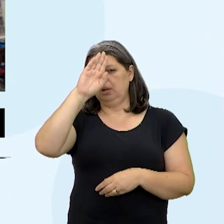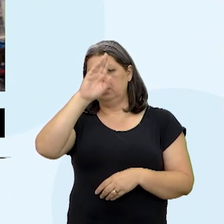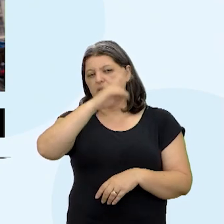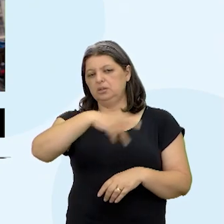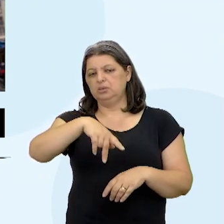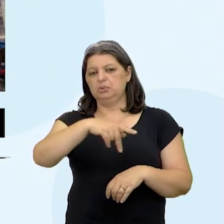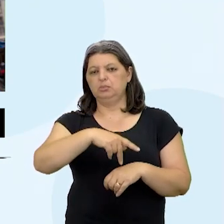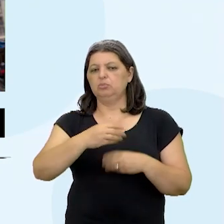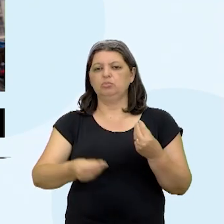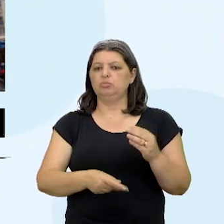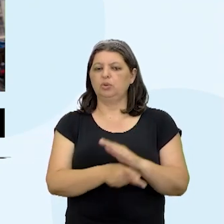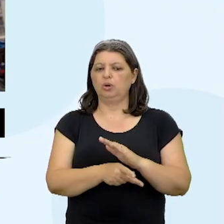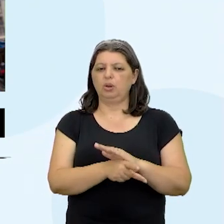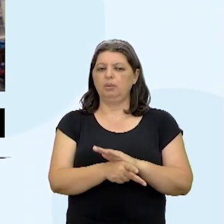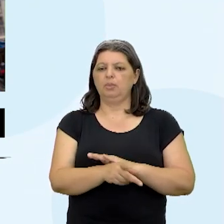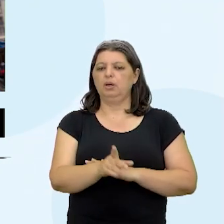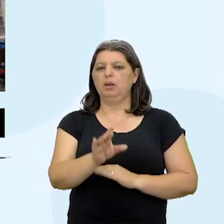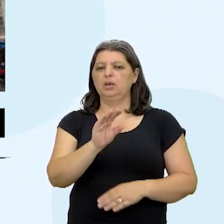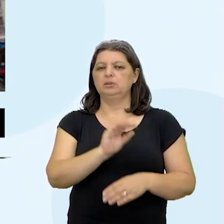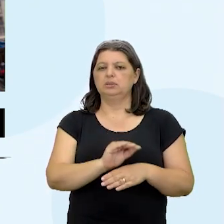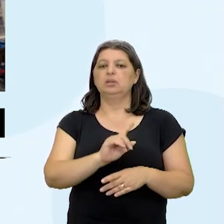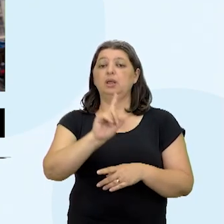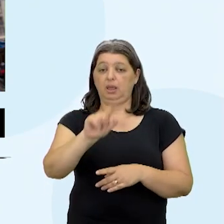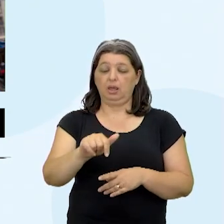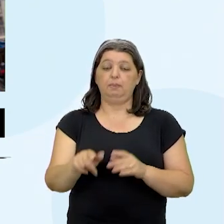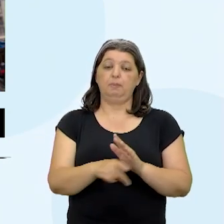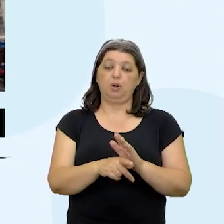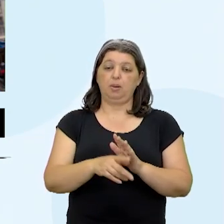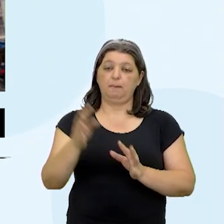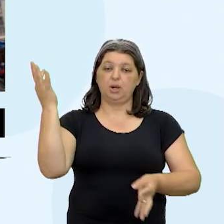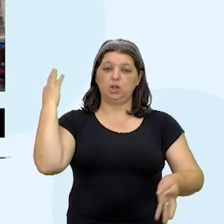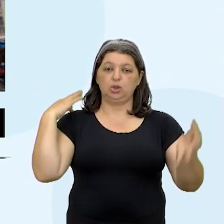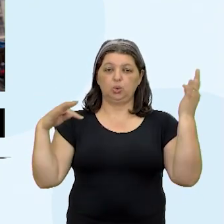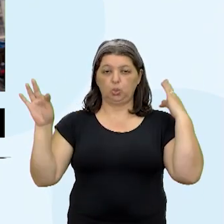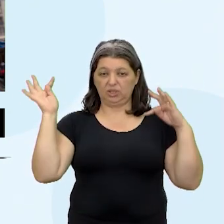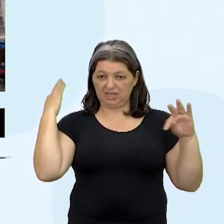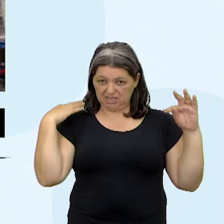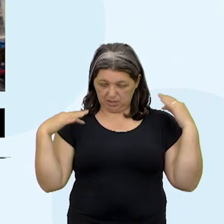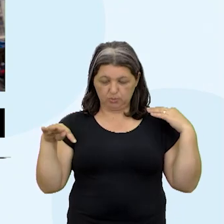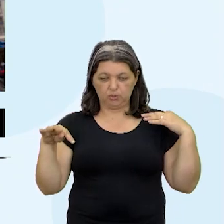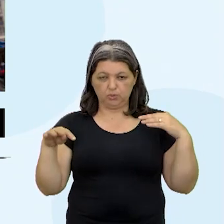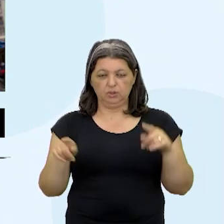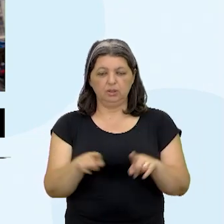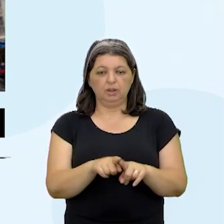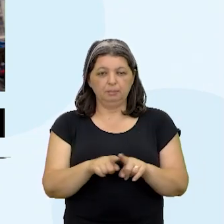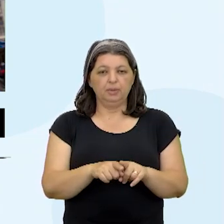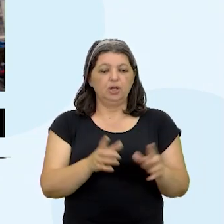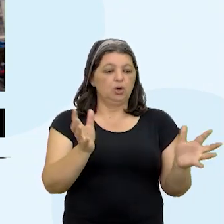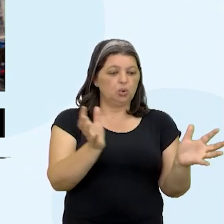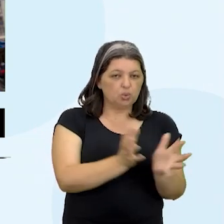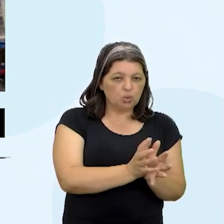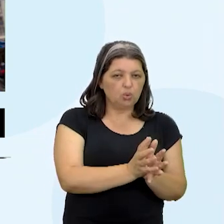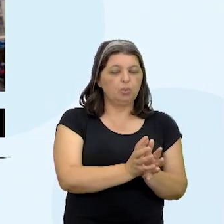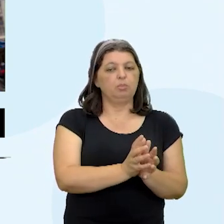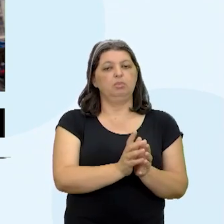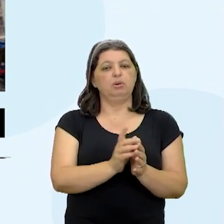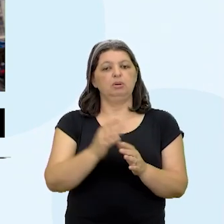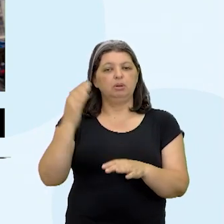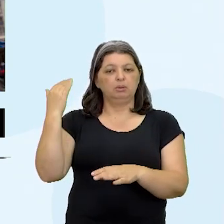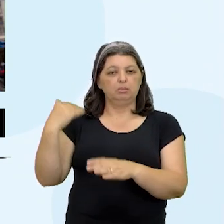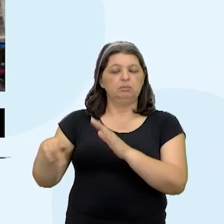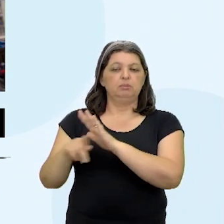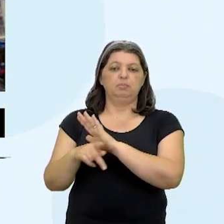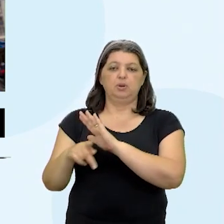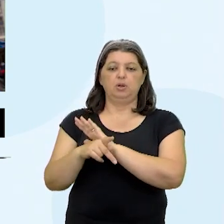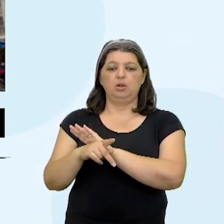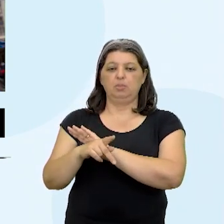Através do turismo, né? Grana que a galera que saiu de Cuba manda para os familiares, são os